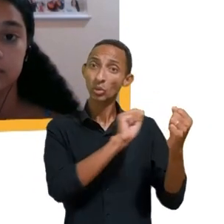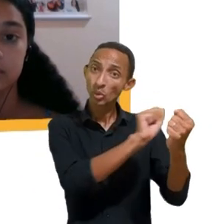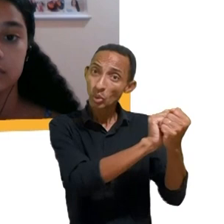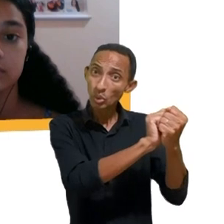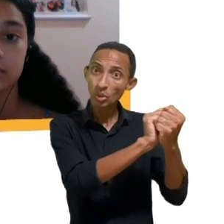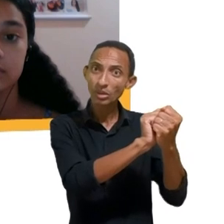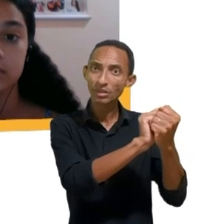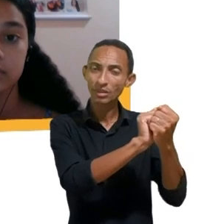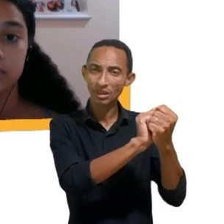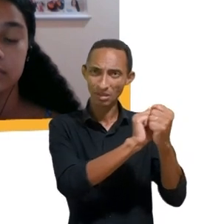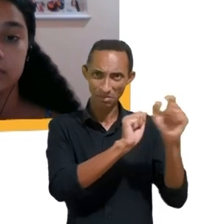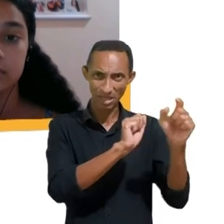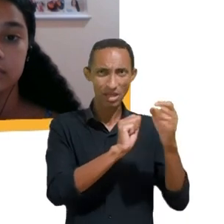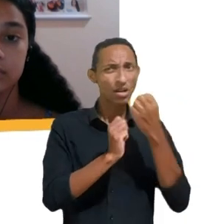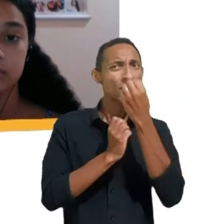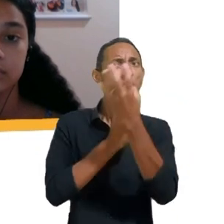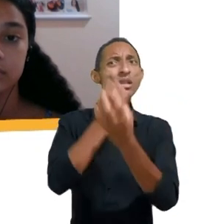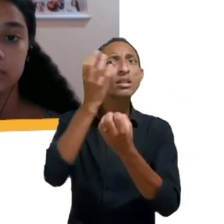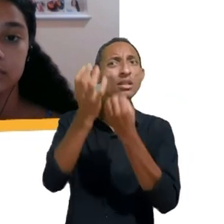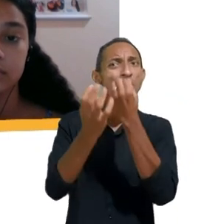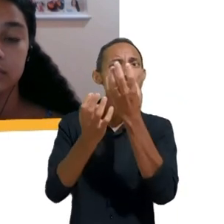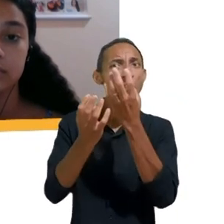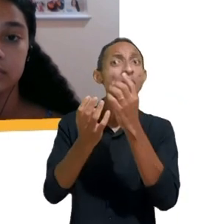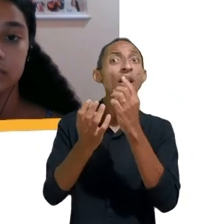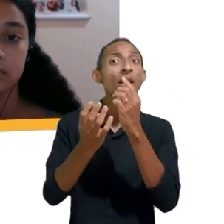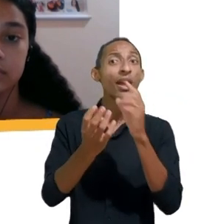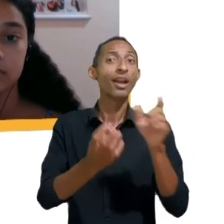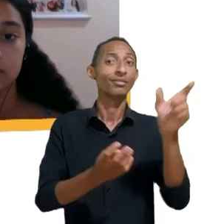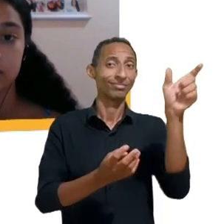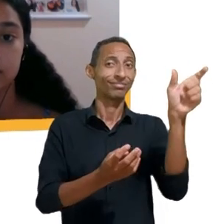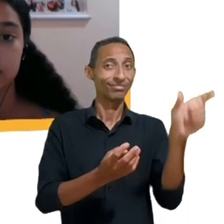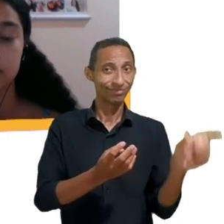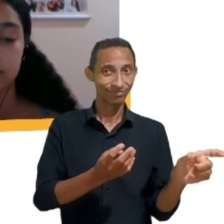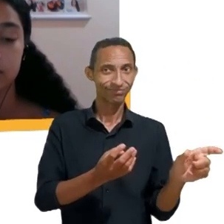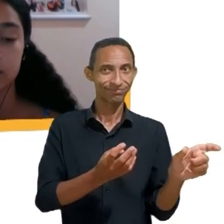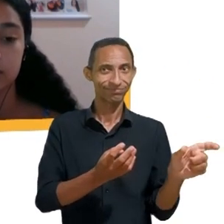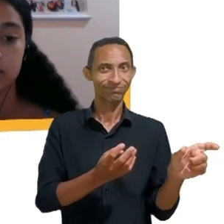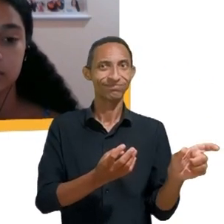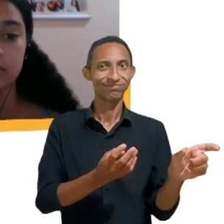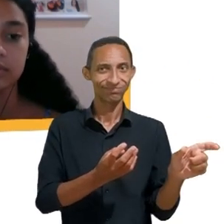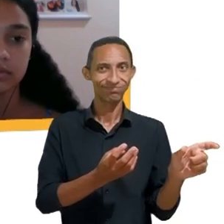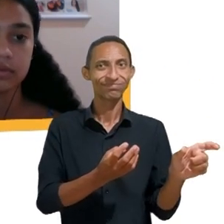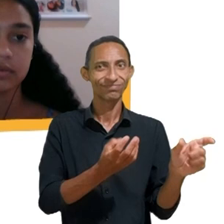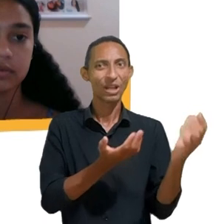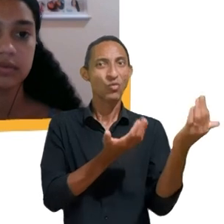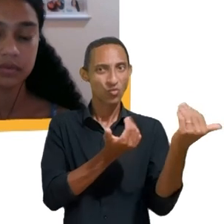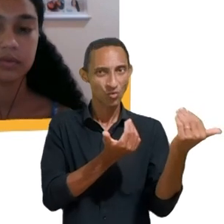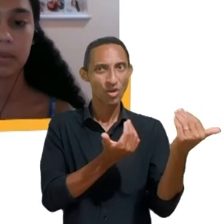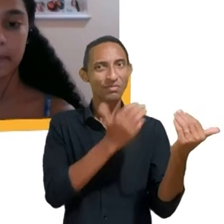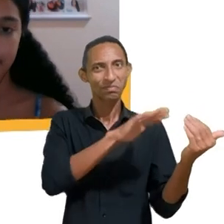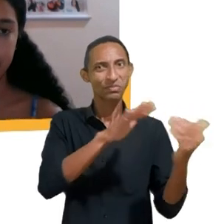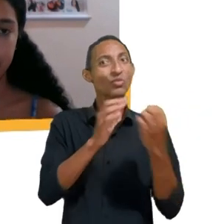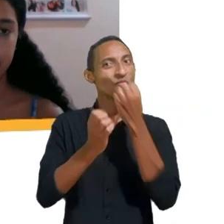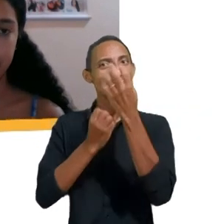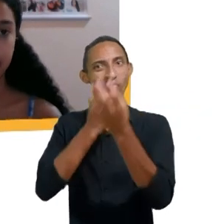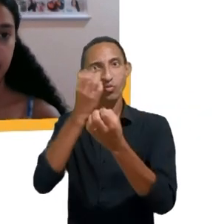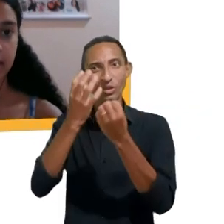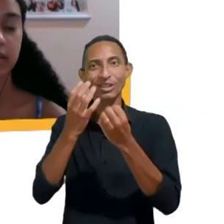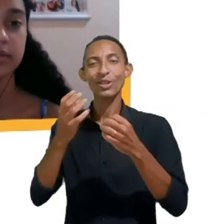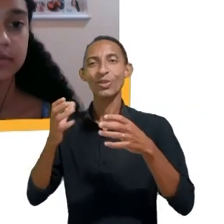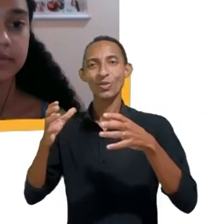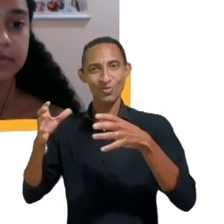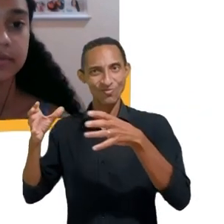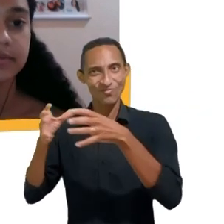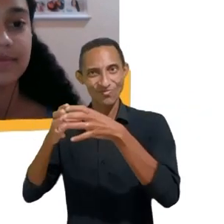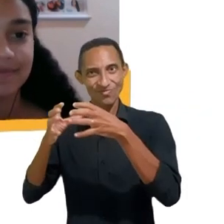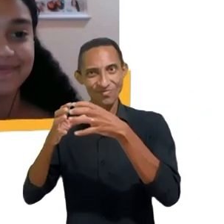e acho que essa é o que eu mais admiro também no trabalho do Alana, esse esforço permanente de, nessa própria conversa nossa,